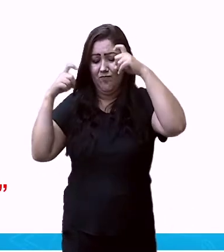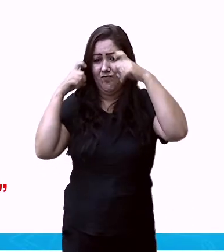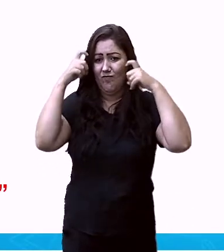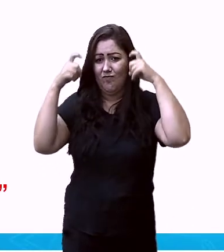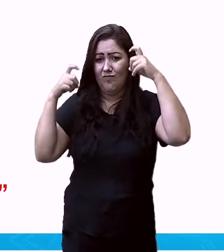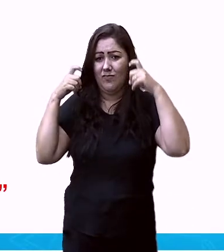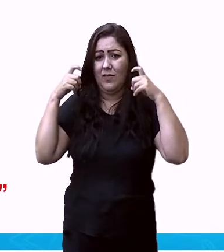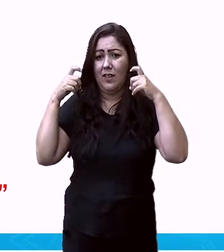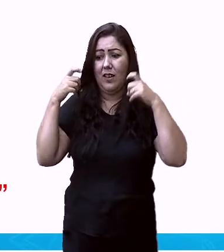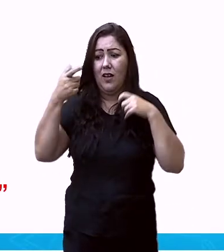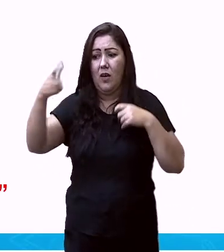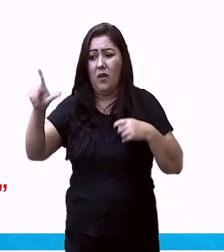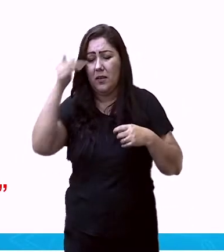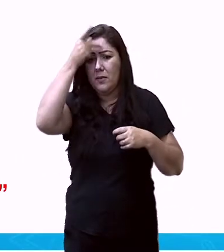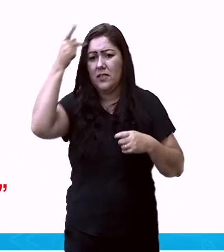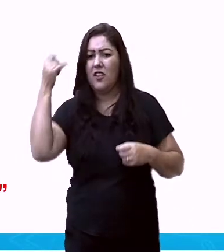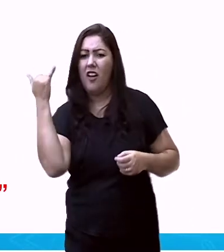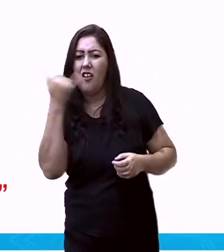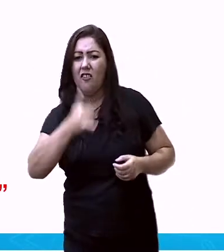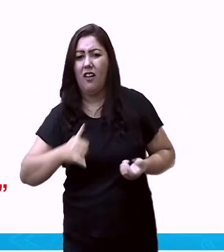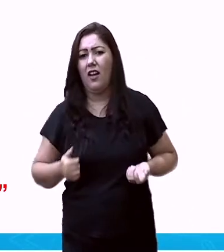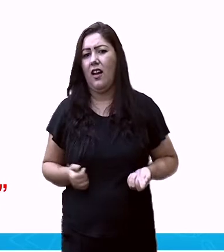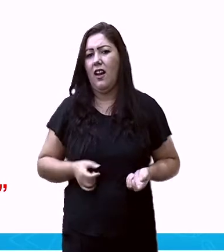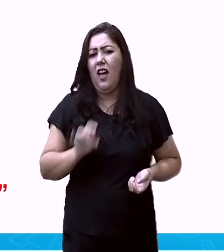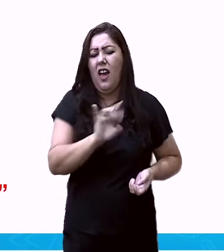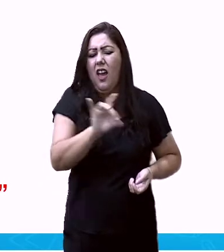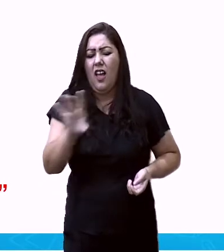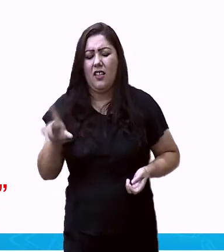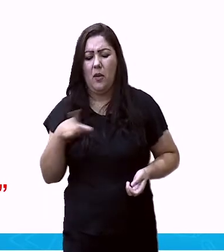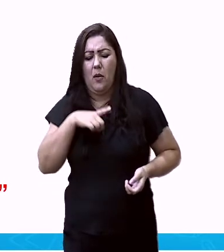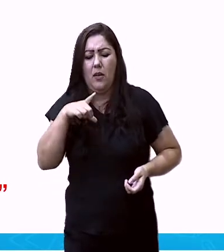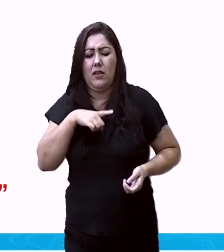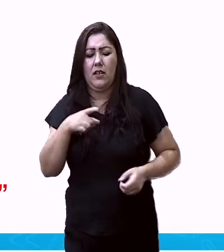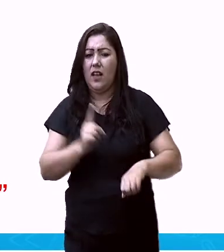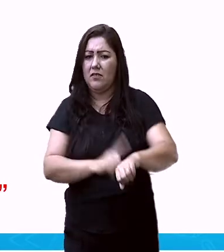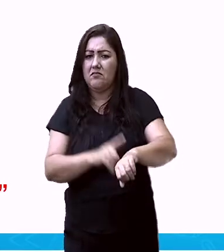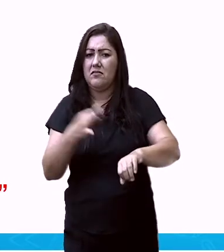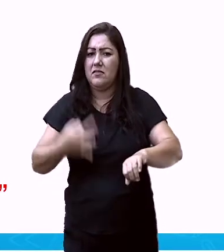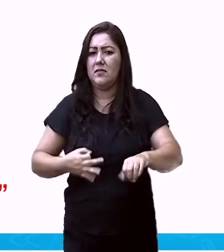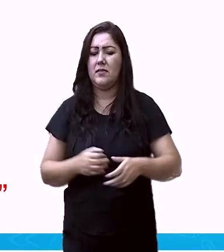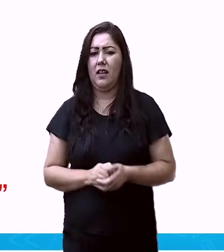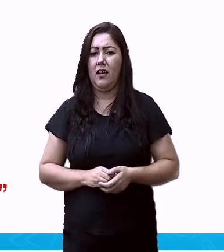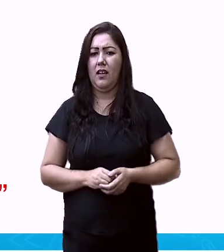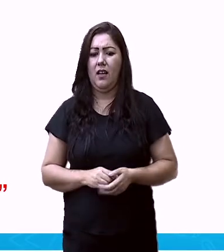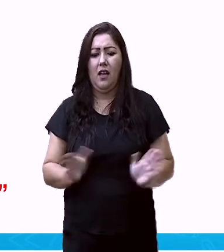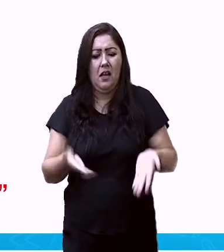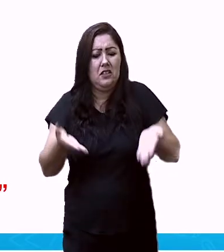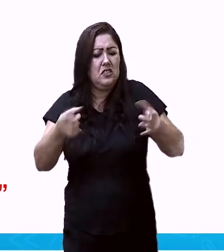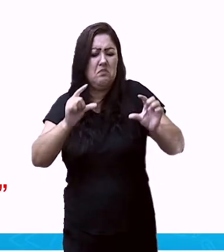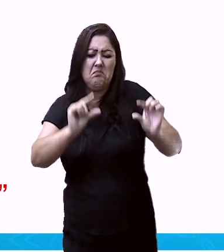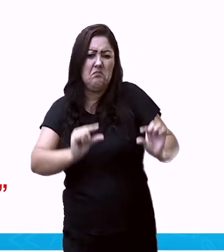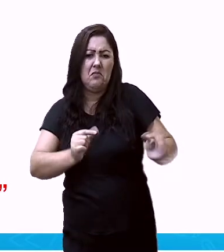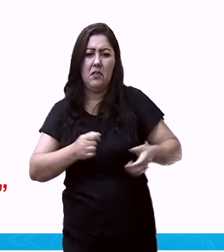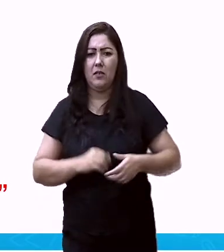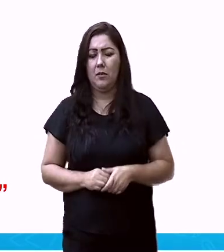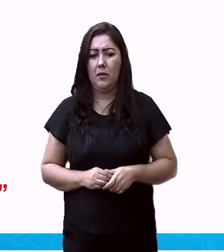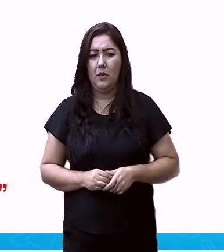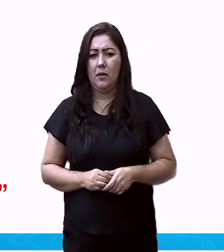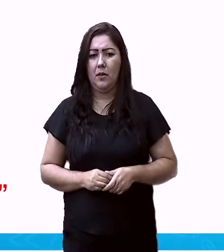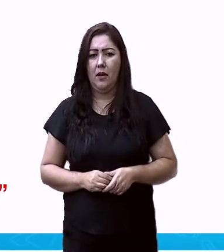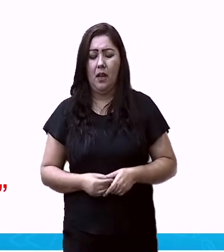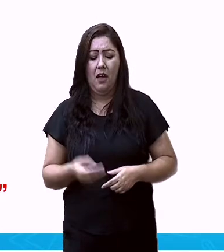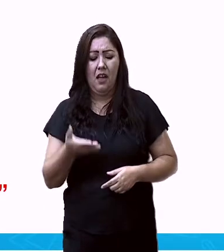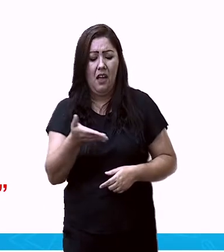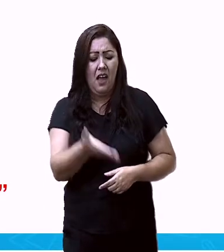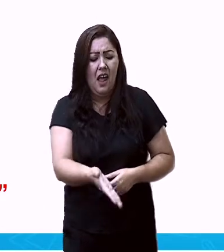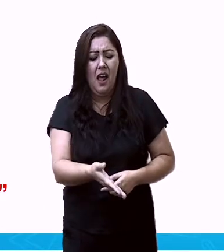criança tem seu tempo, é porque ela é pouco estimulada, não, ela não convive com outras crianças, é